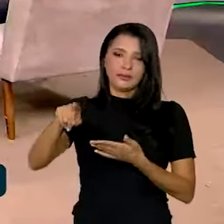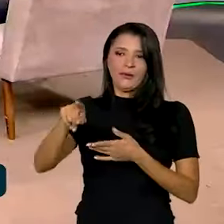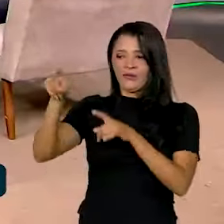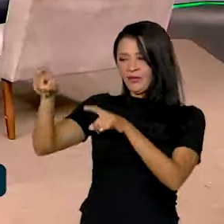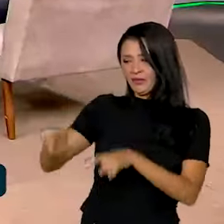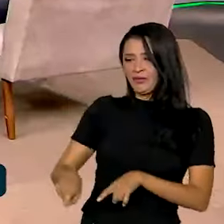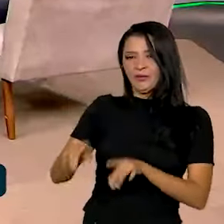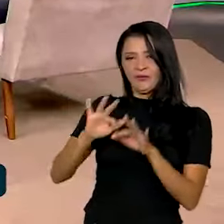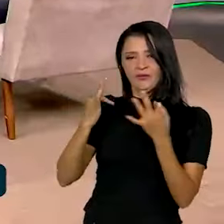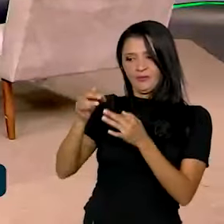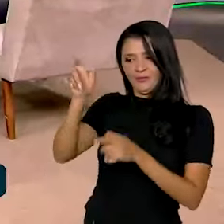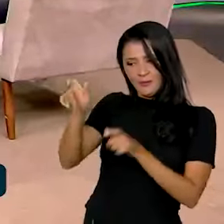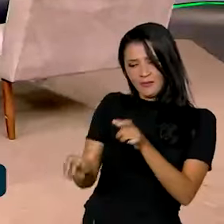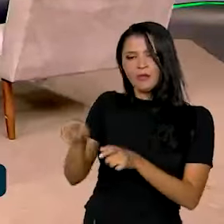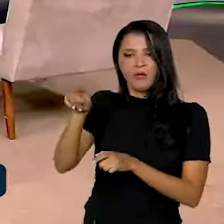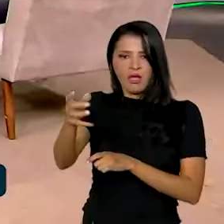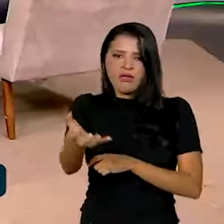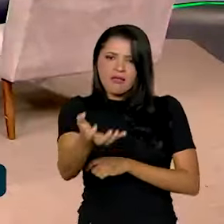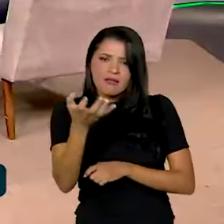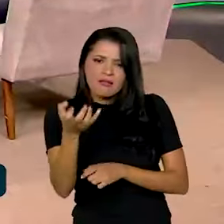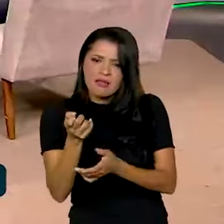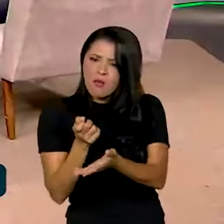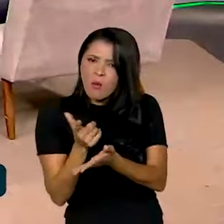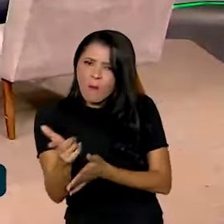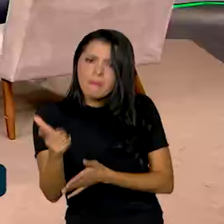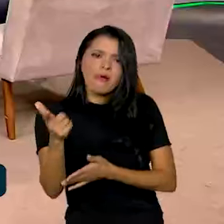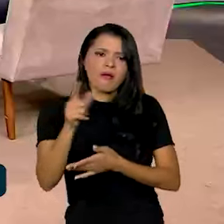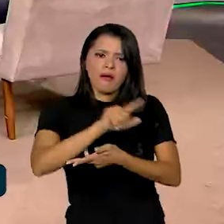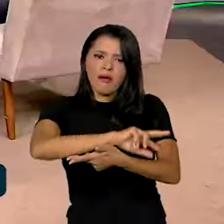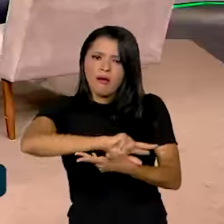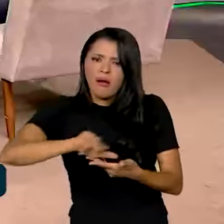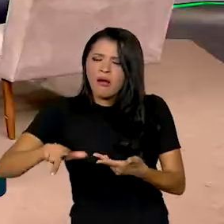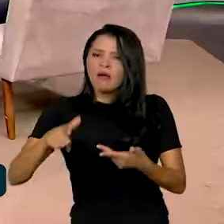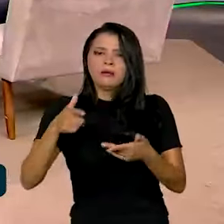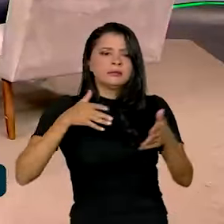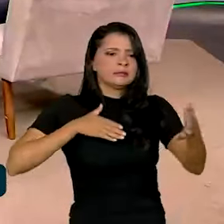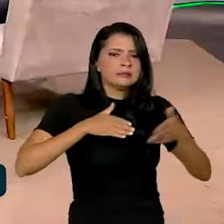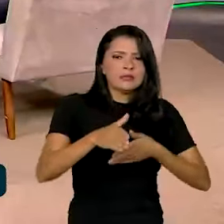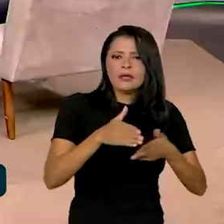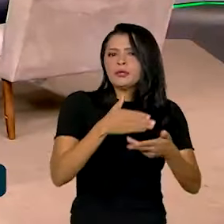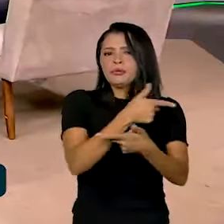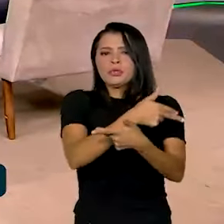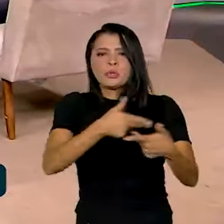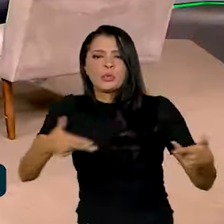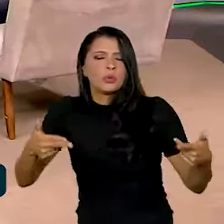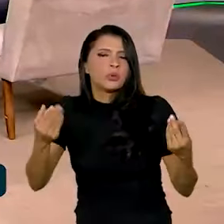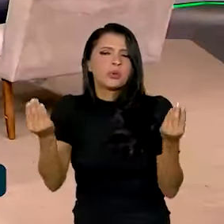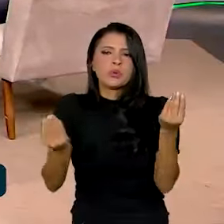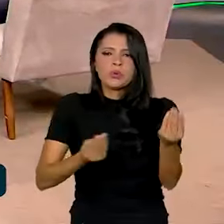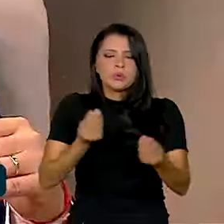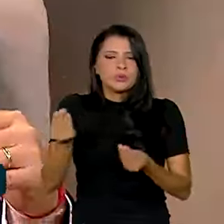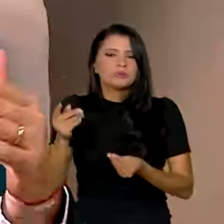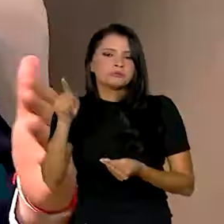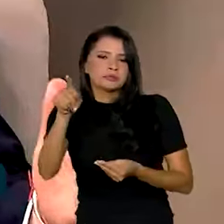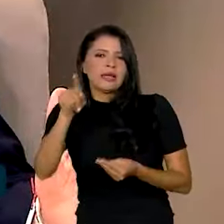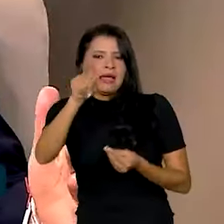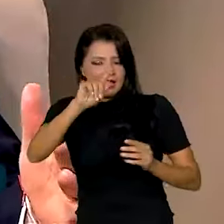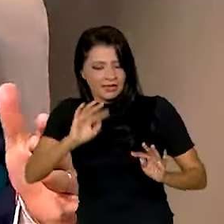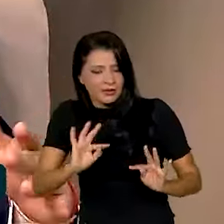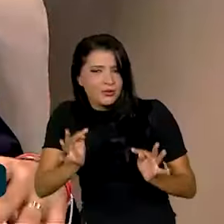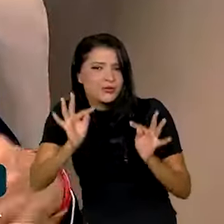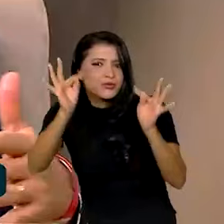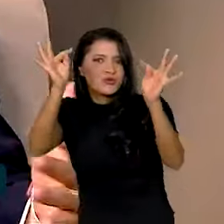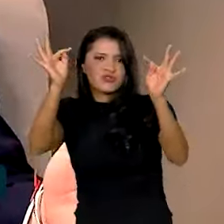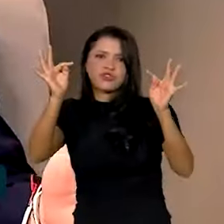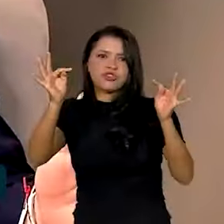mecanizar, ele quer, cada dia a mais, ter acesso às tecnologias